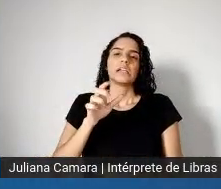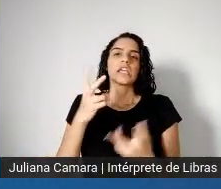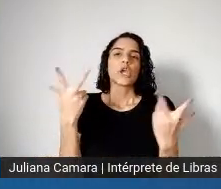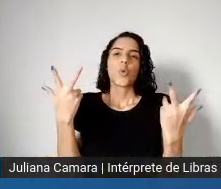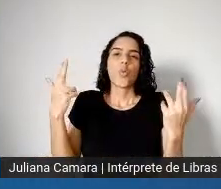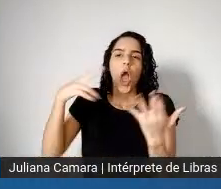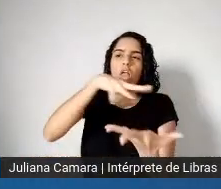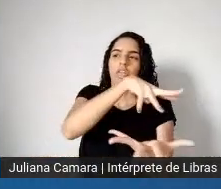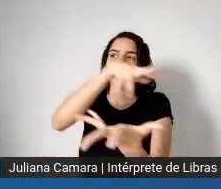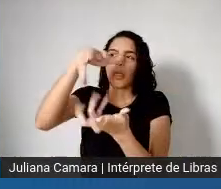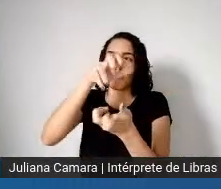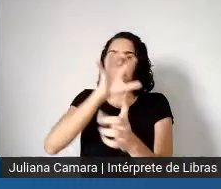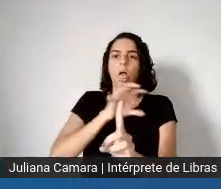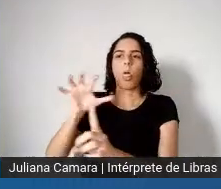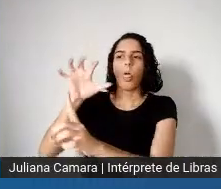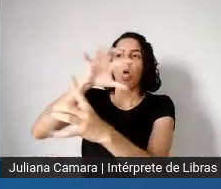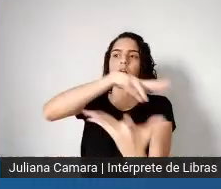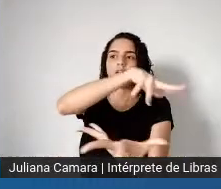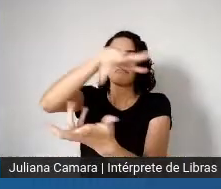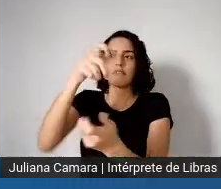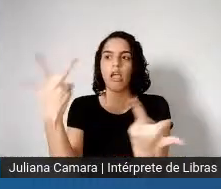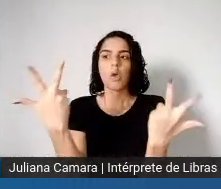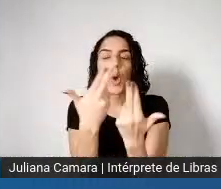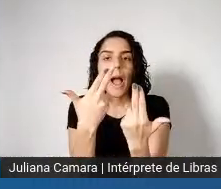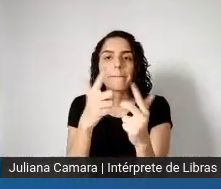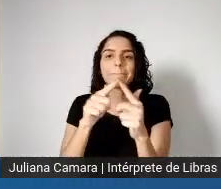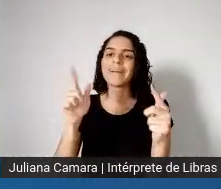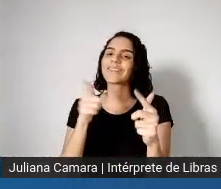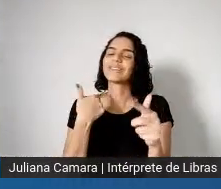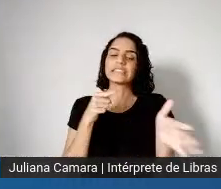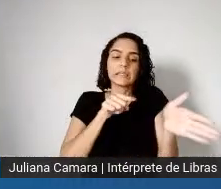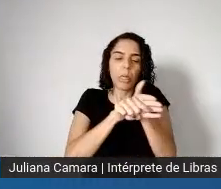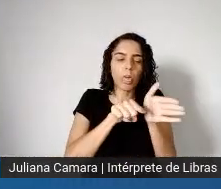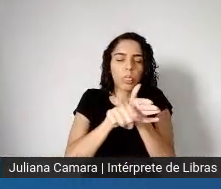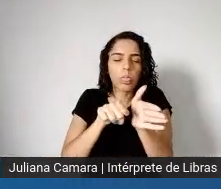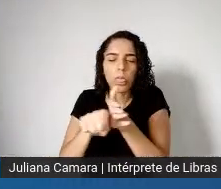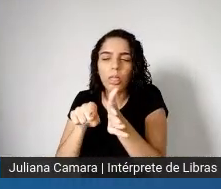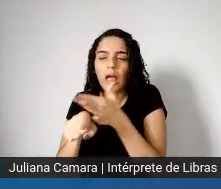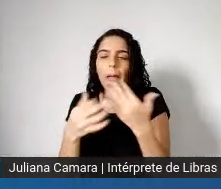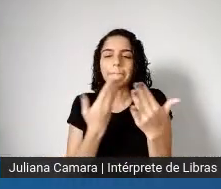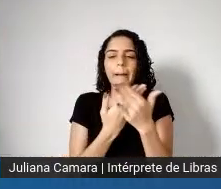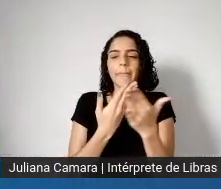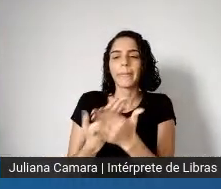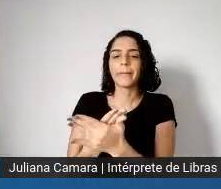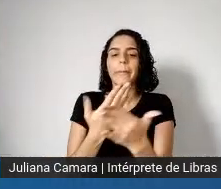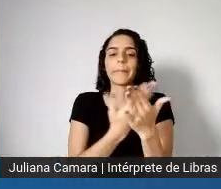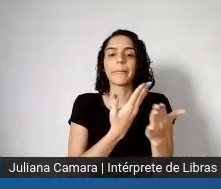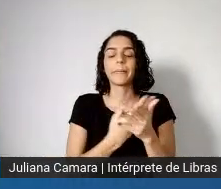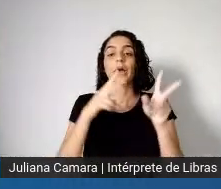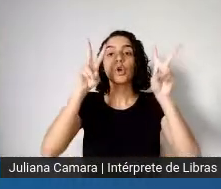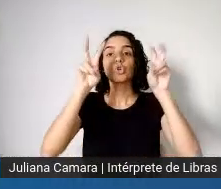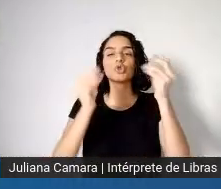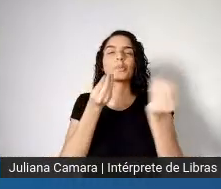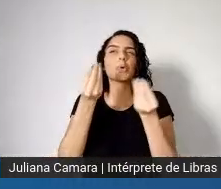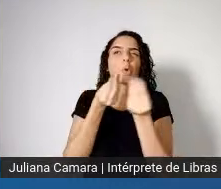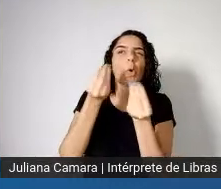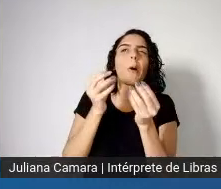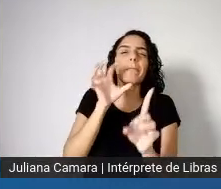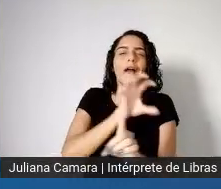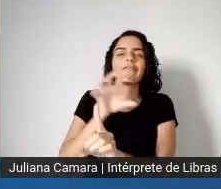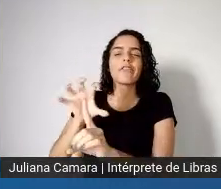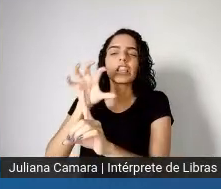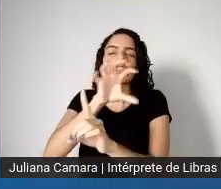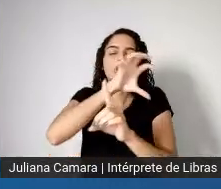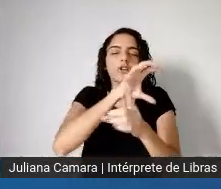mas estudos, né, mais recentes sobre quem foi os grupos populacionais mais atingidos